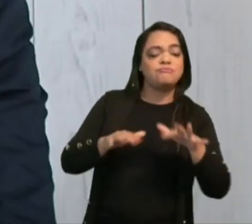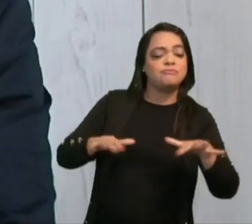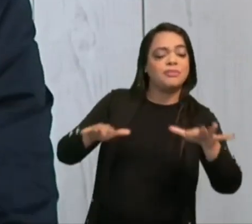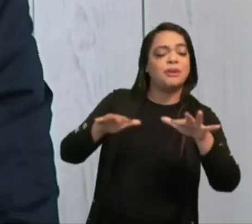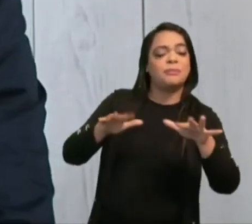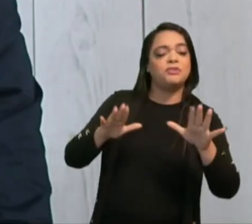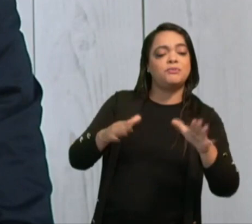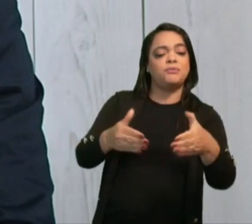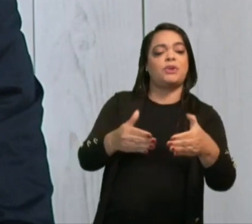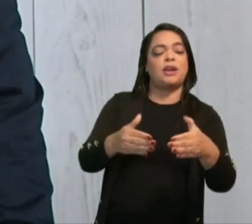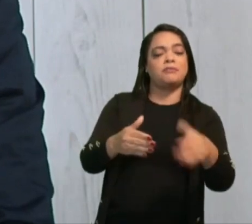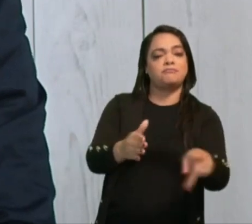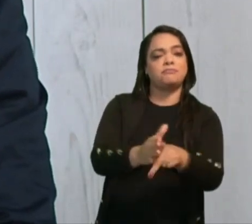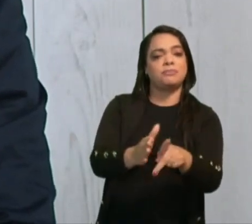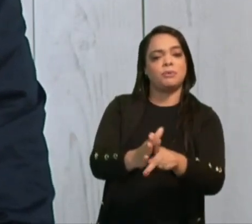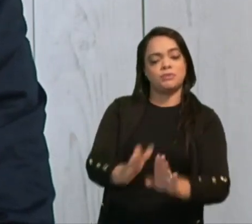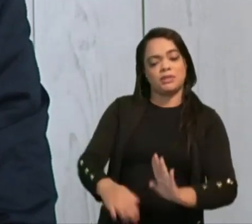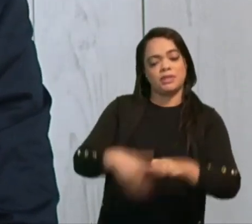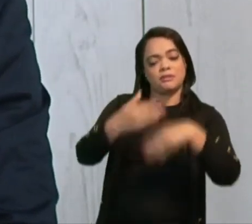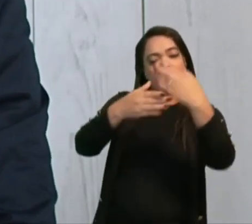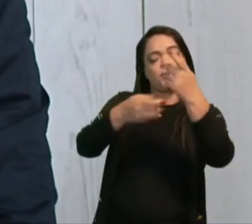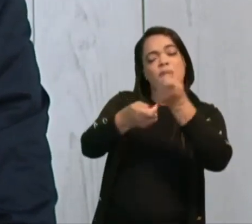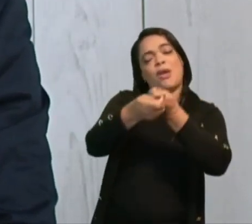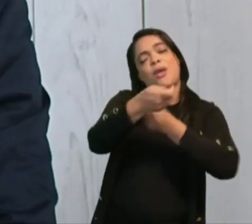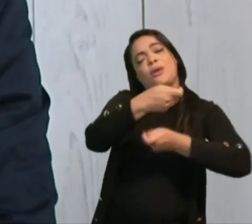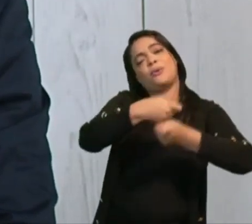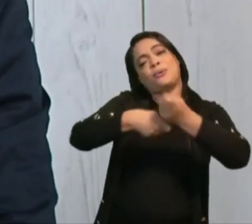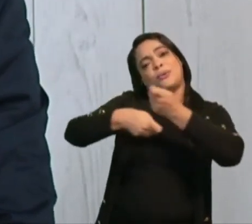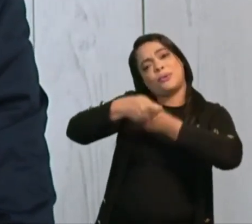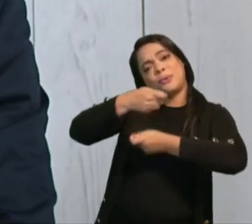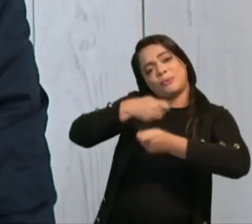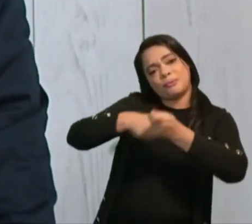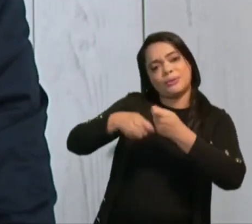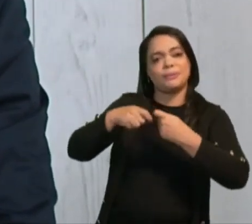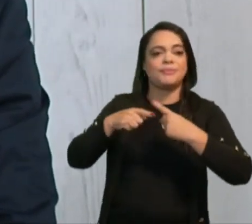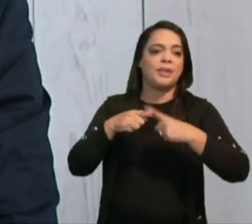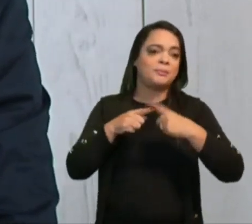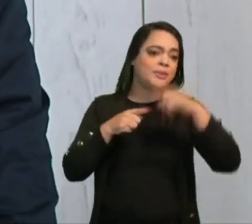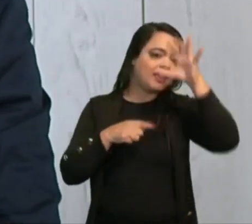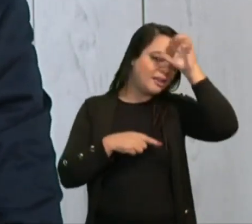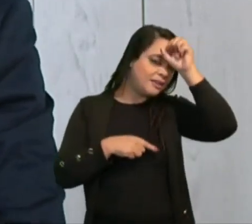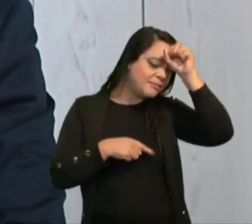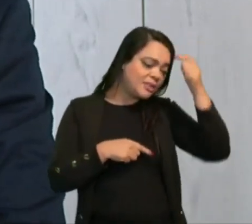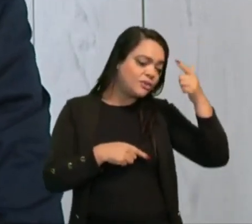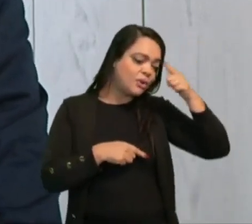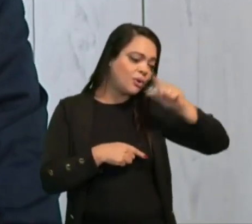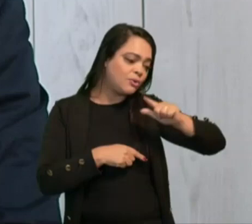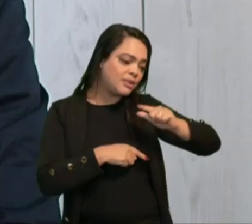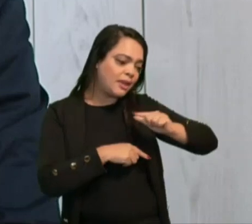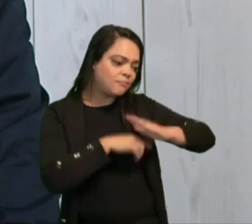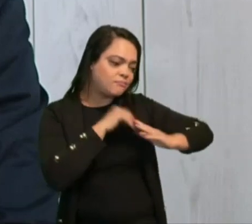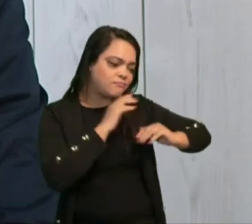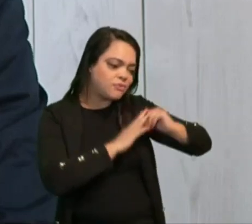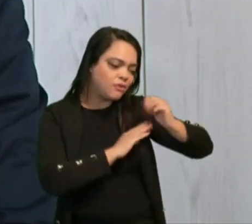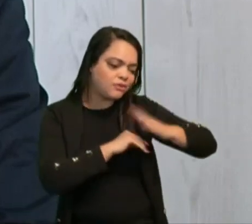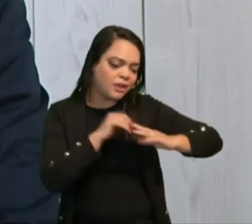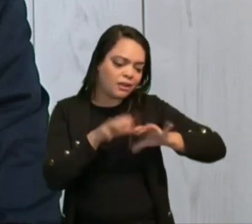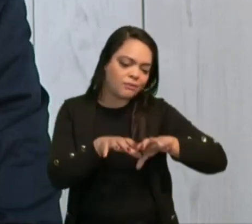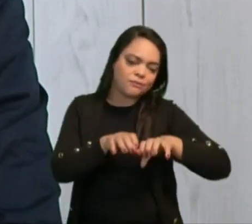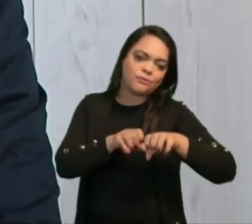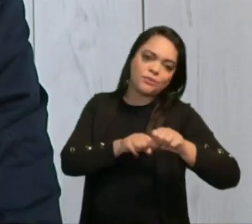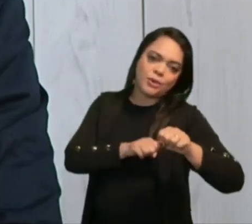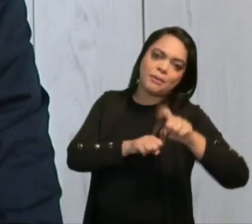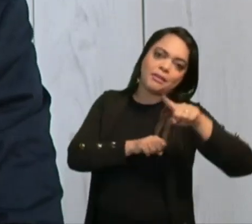propício para o desenvolvimento econômico, na medida em que a aprendizagem garante mão de obra qualificada, que é a força